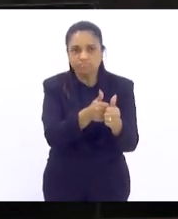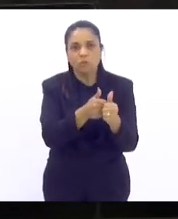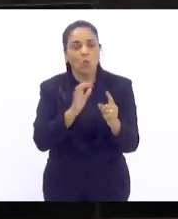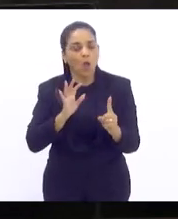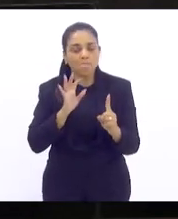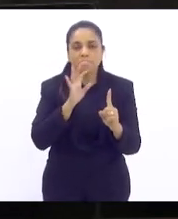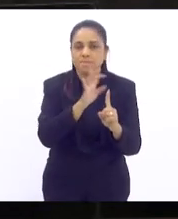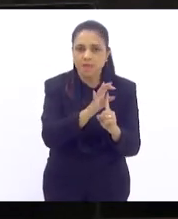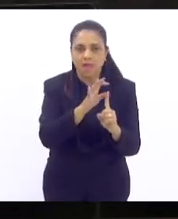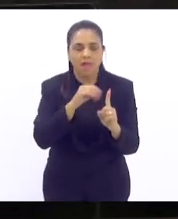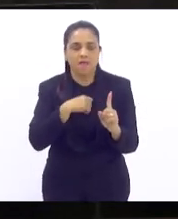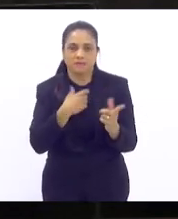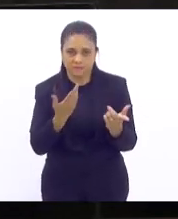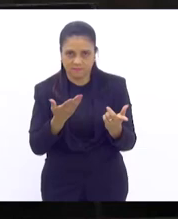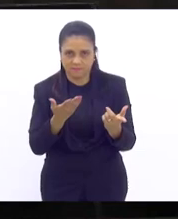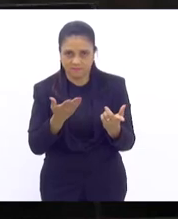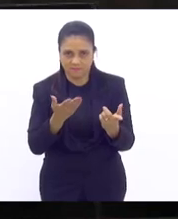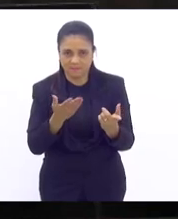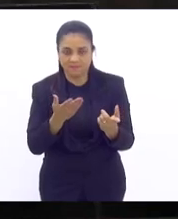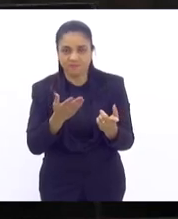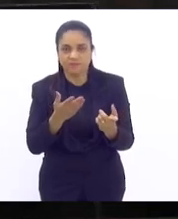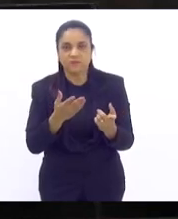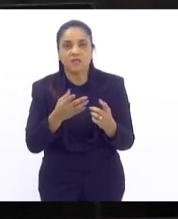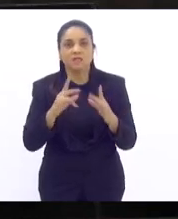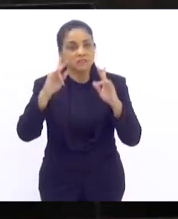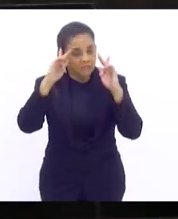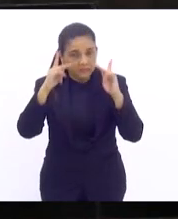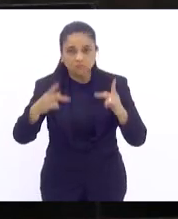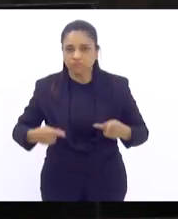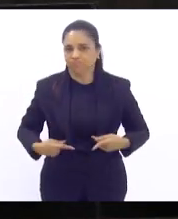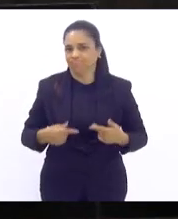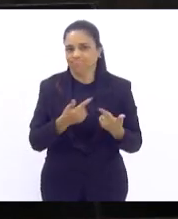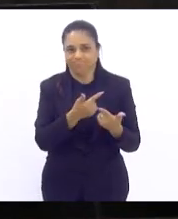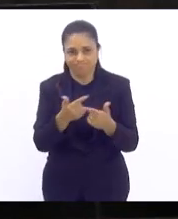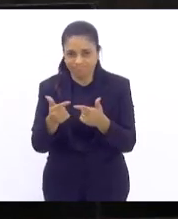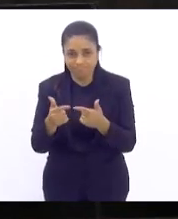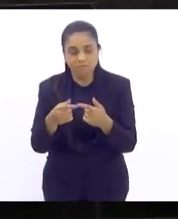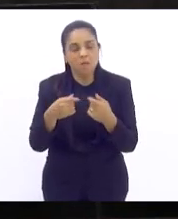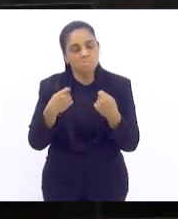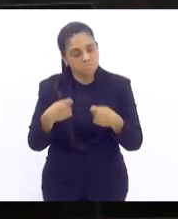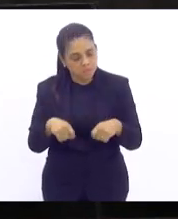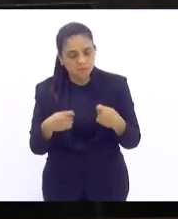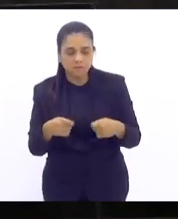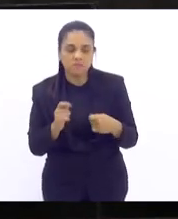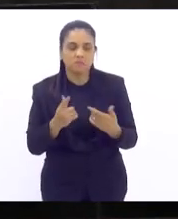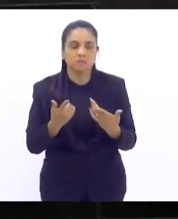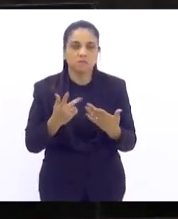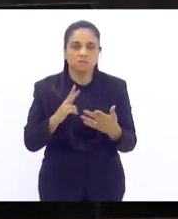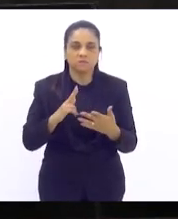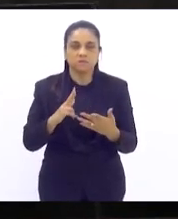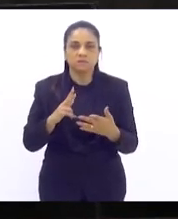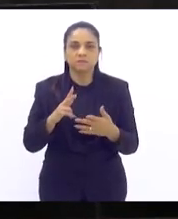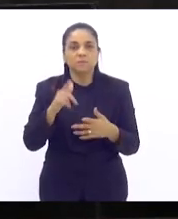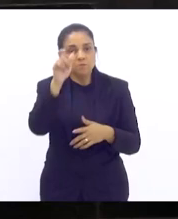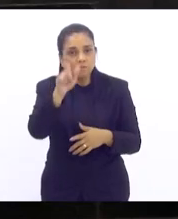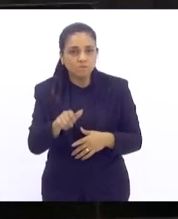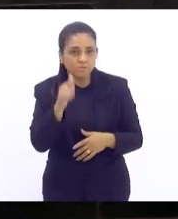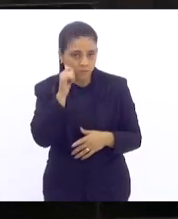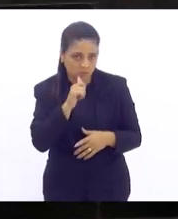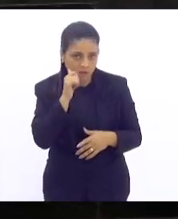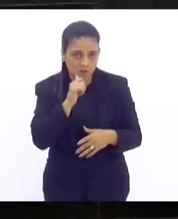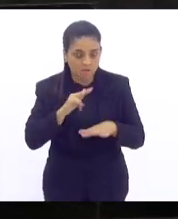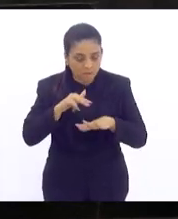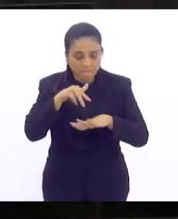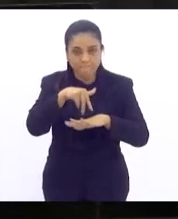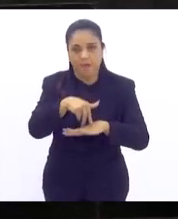ameaça, enfim, desumanização também dessas mulheres no parlamento. A gente viu, deputada